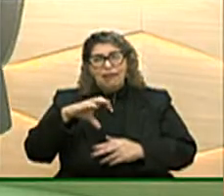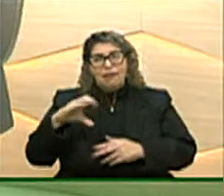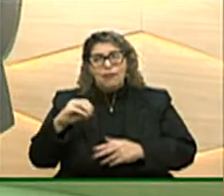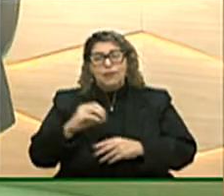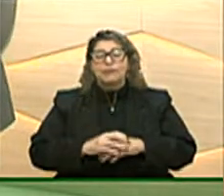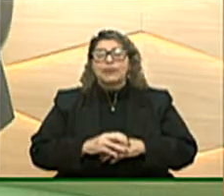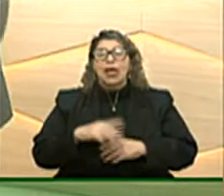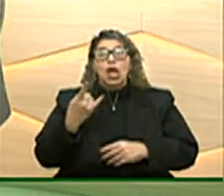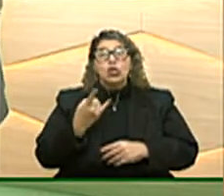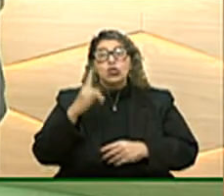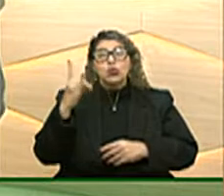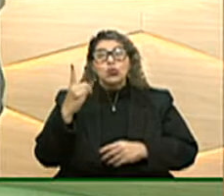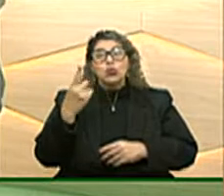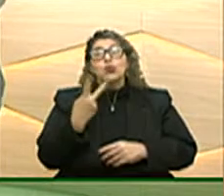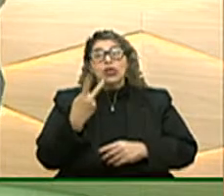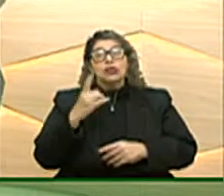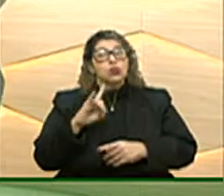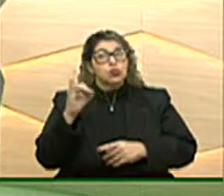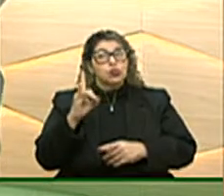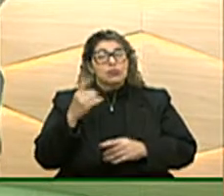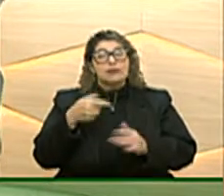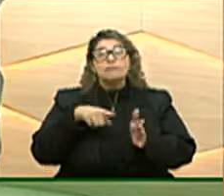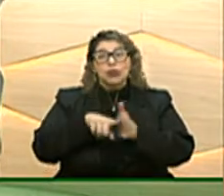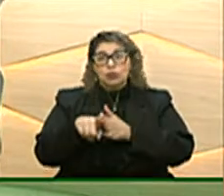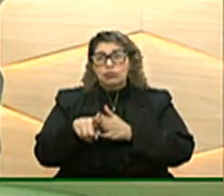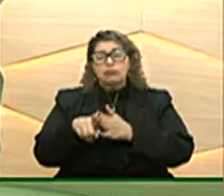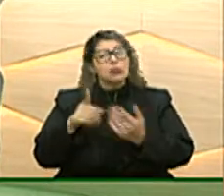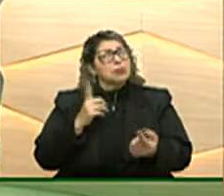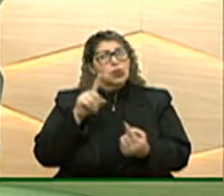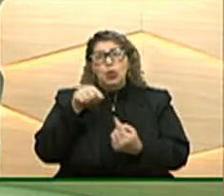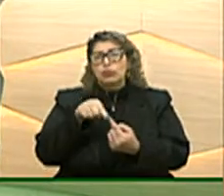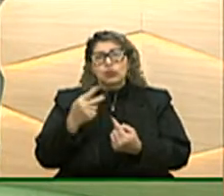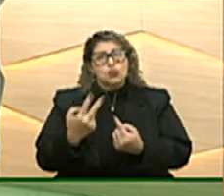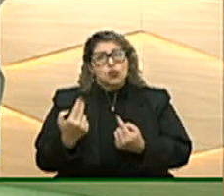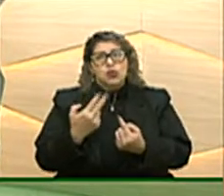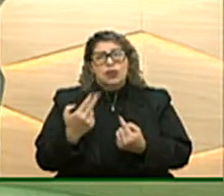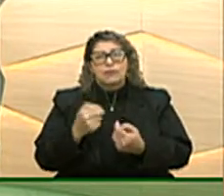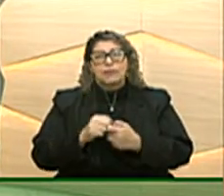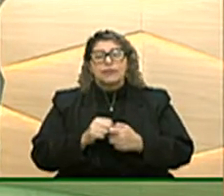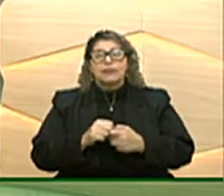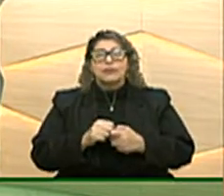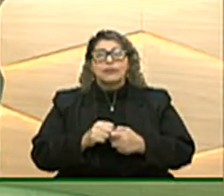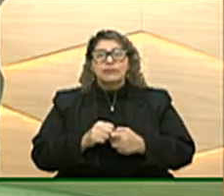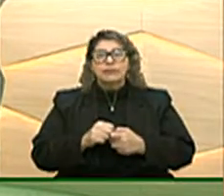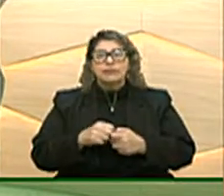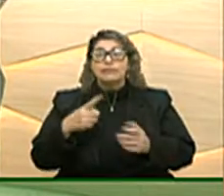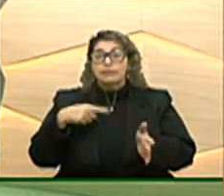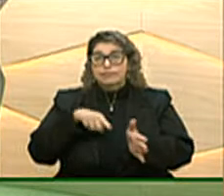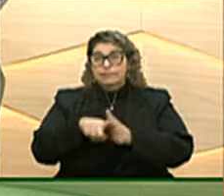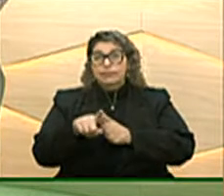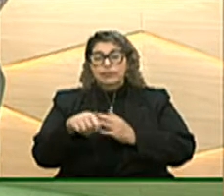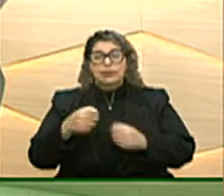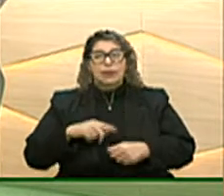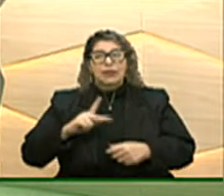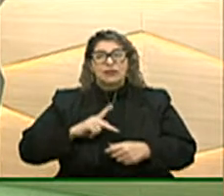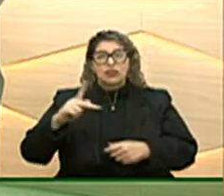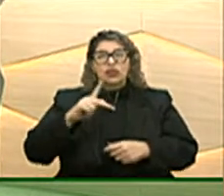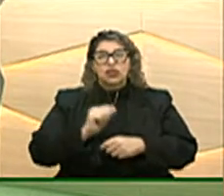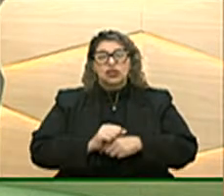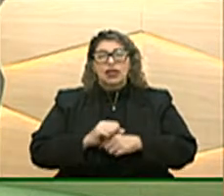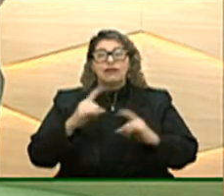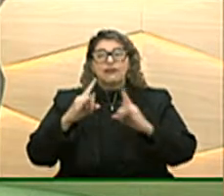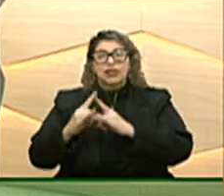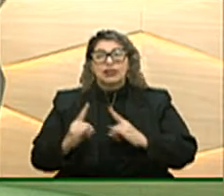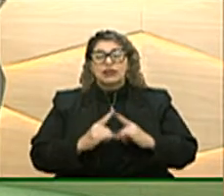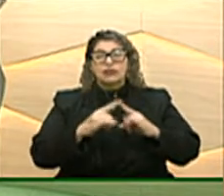para as duas últimas perguntas. Agora, vice-presidente, elas vão na mesma linha, por isso nós agrupamos. Perguntam a presidente da Federação das